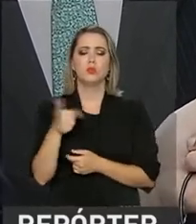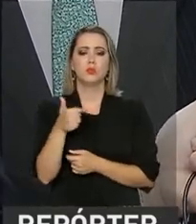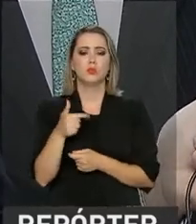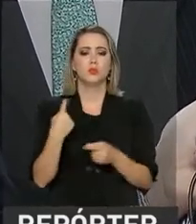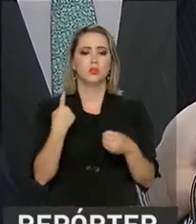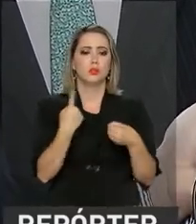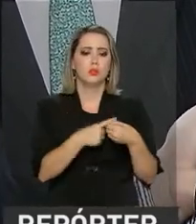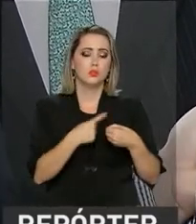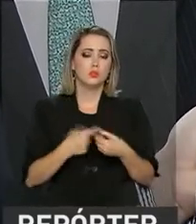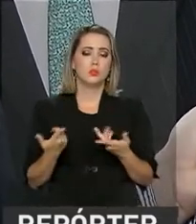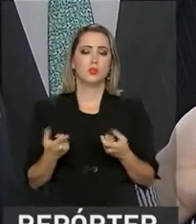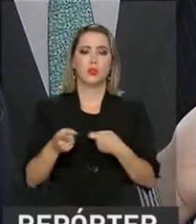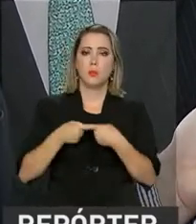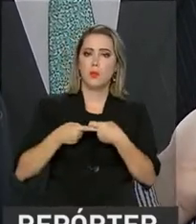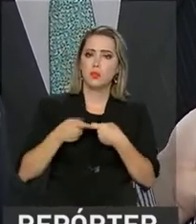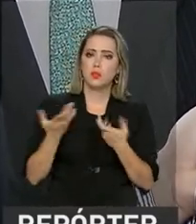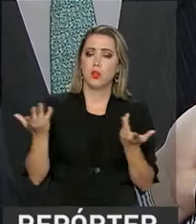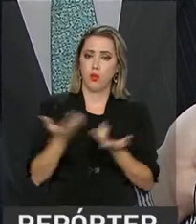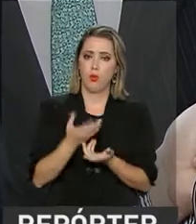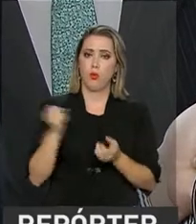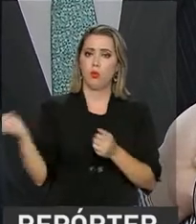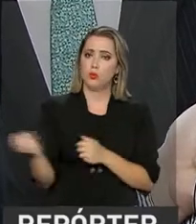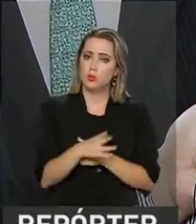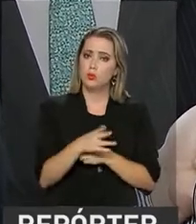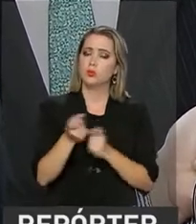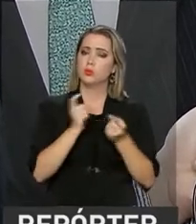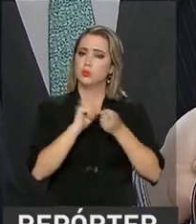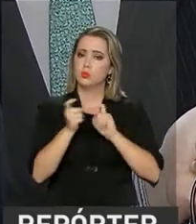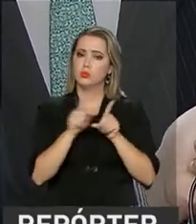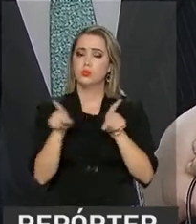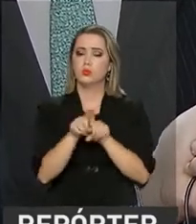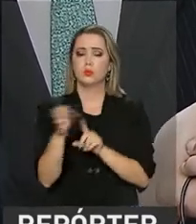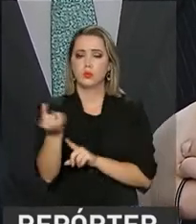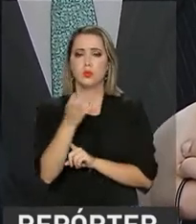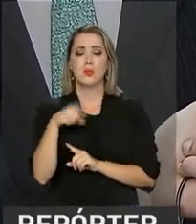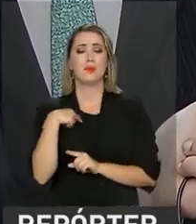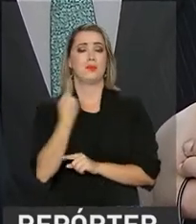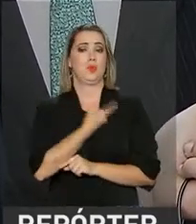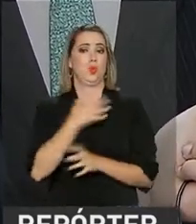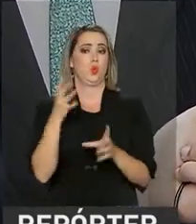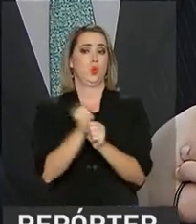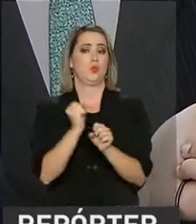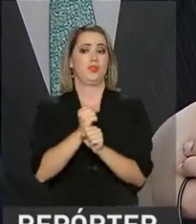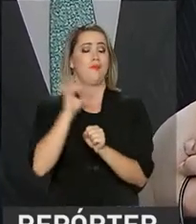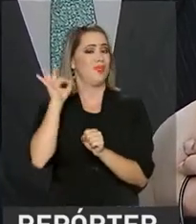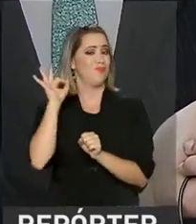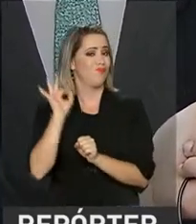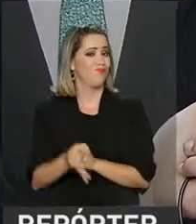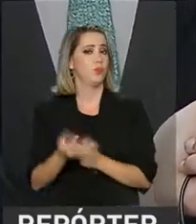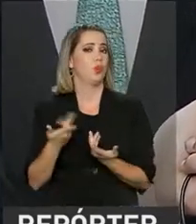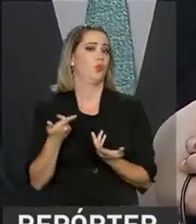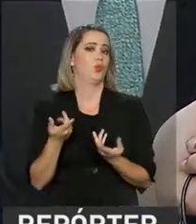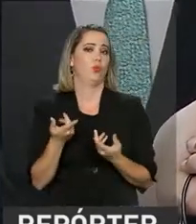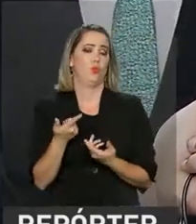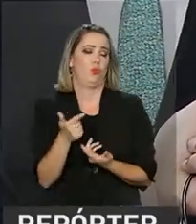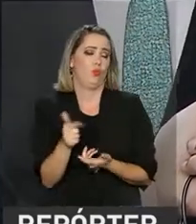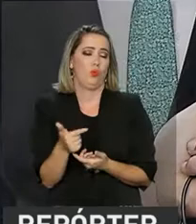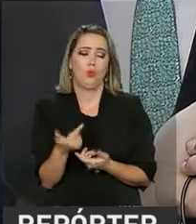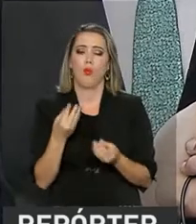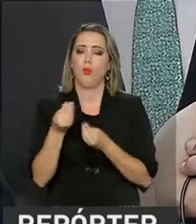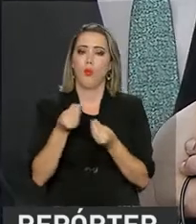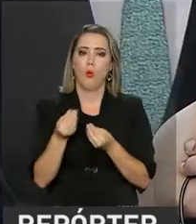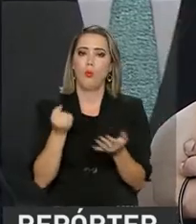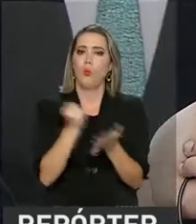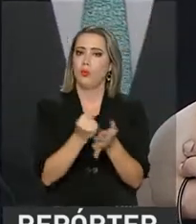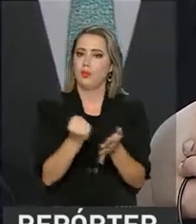Agora os novos gestores querem ter médicos do Mais Médicos, mas o nosso orçamento já está votado e em andamento eu não tenho como fazer essa ampliação.